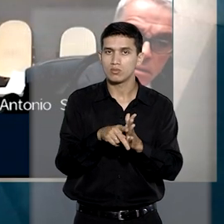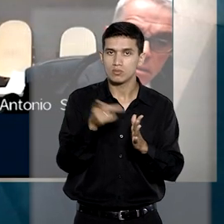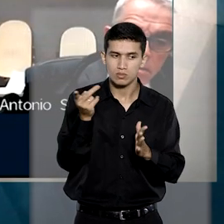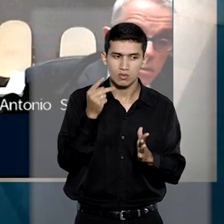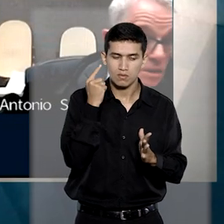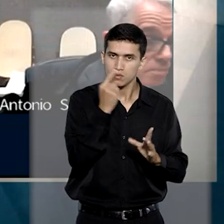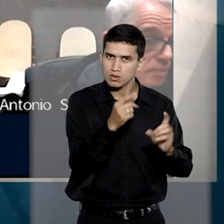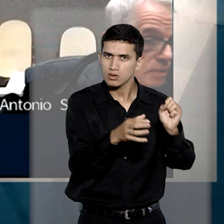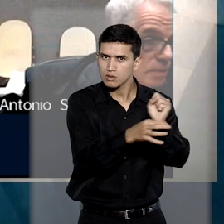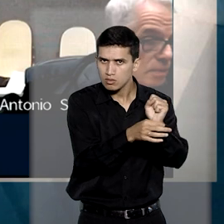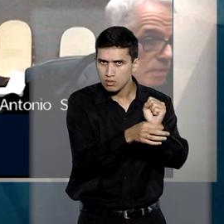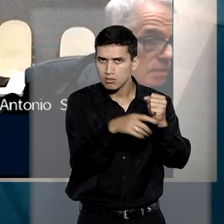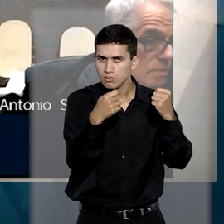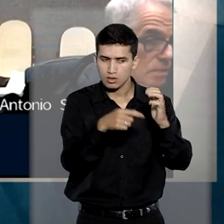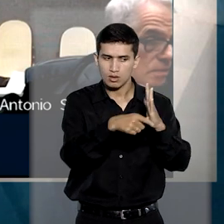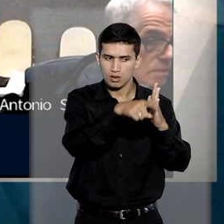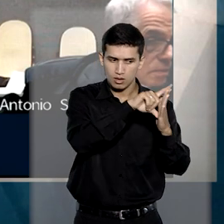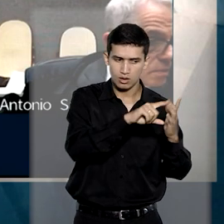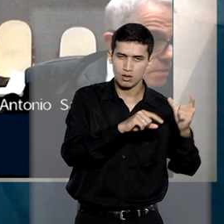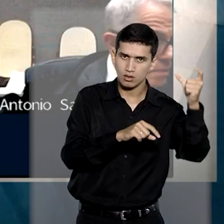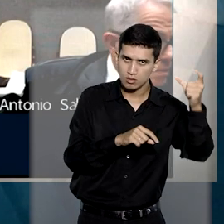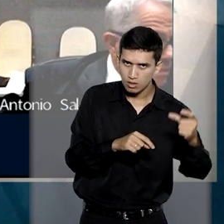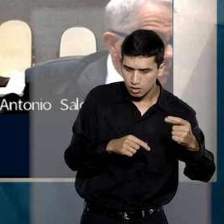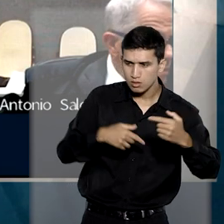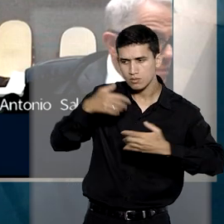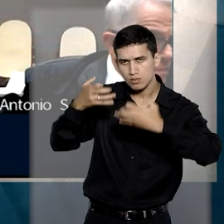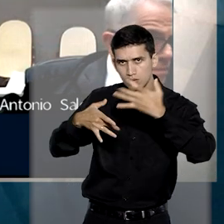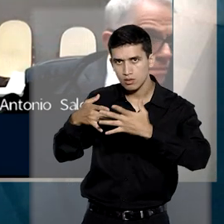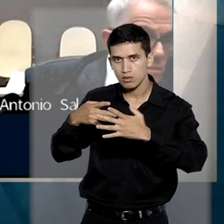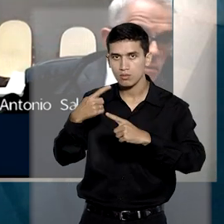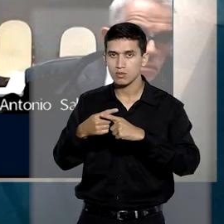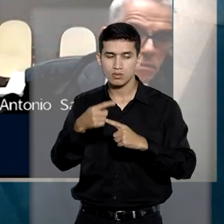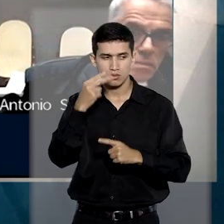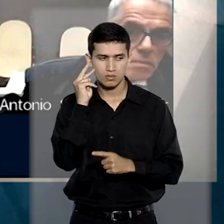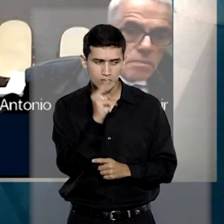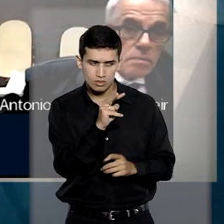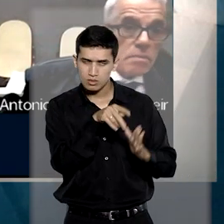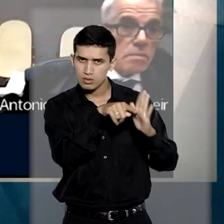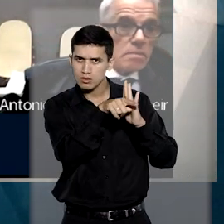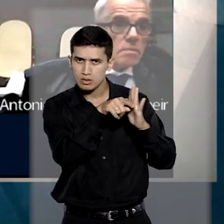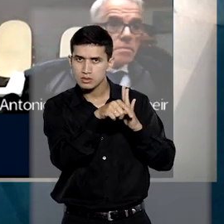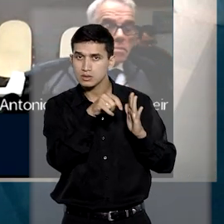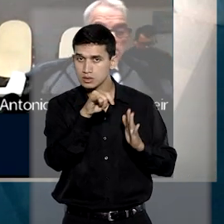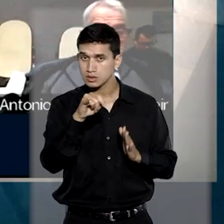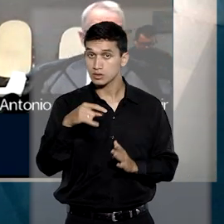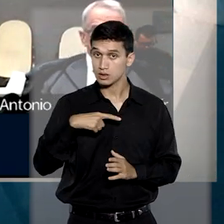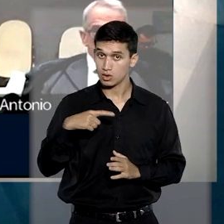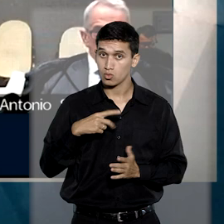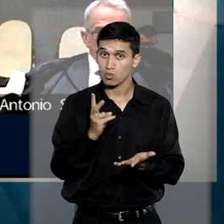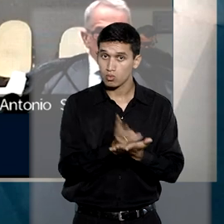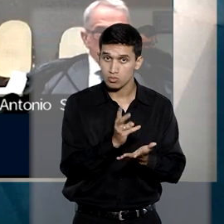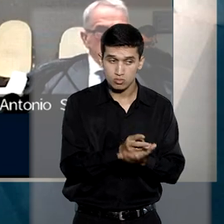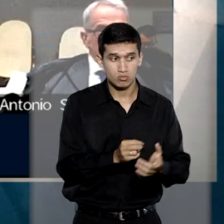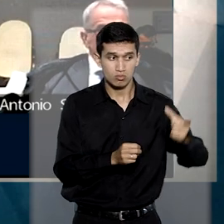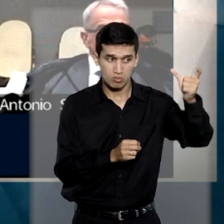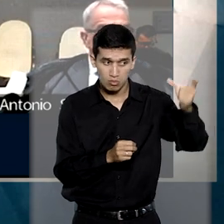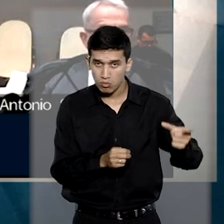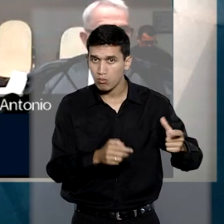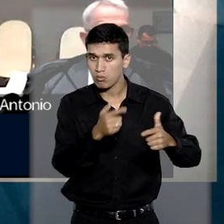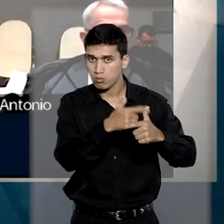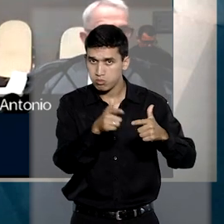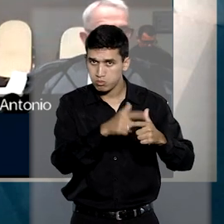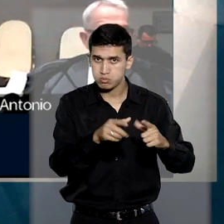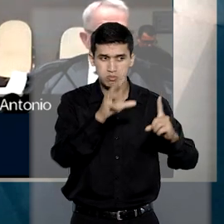exige a prévia oitiva da vítima para que se avalie se efetivamente não há mais risco à sua integridade